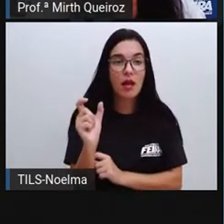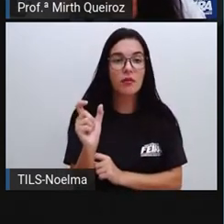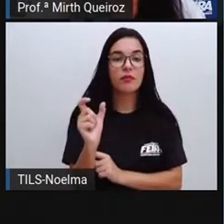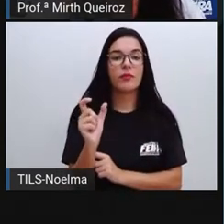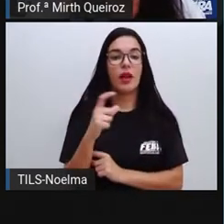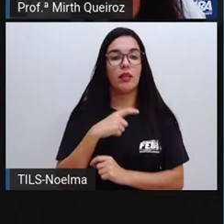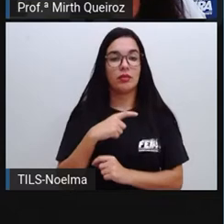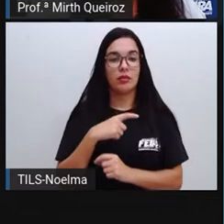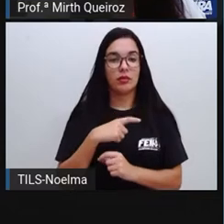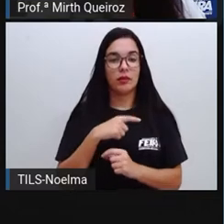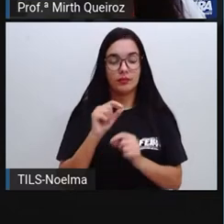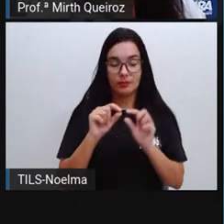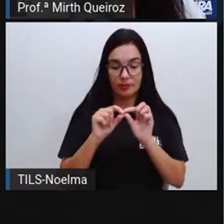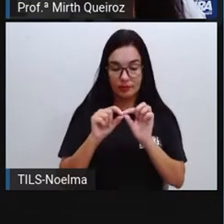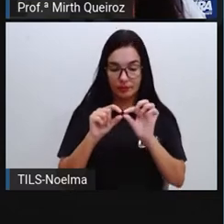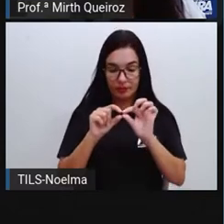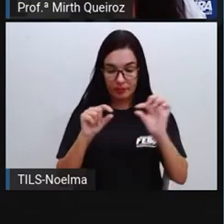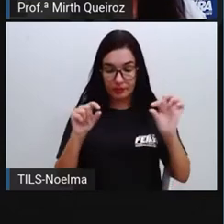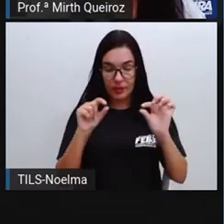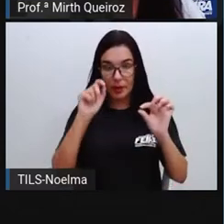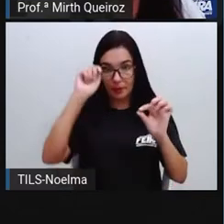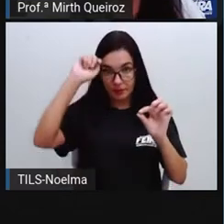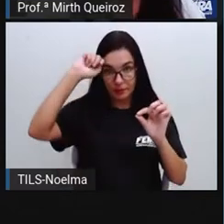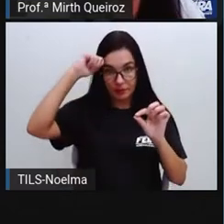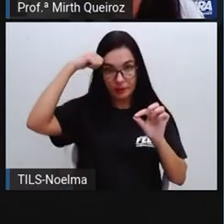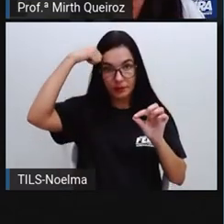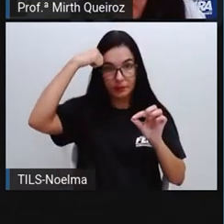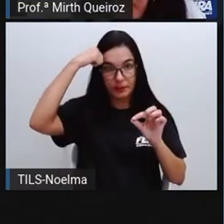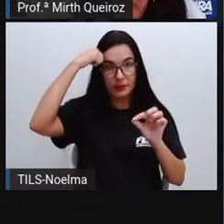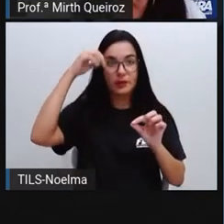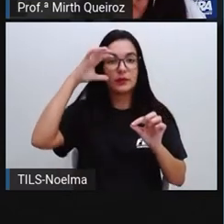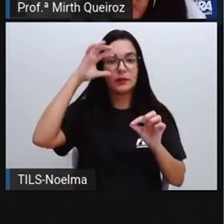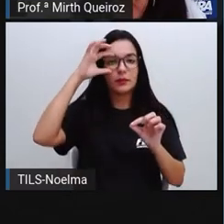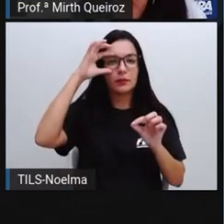grifadas, certo? As palavras que estão destacadas, perdão.